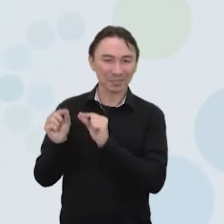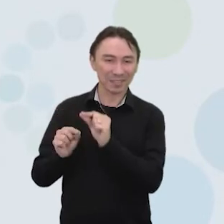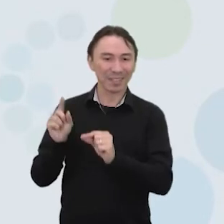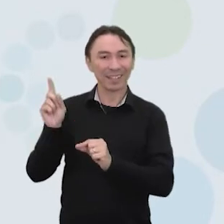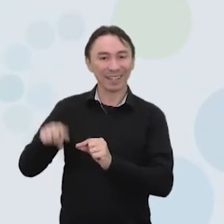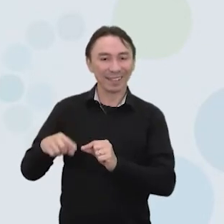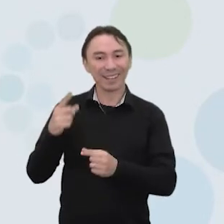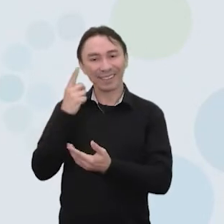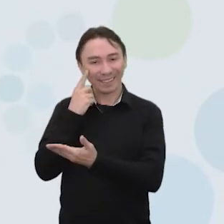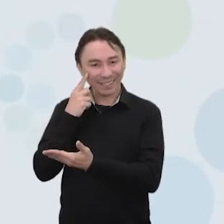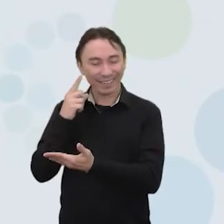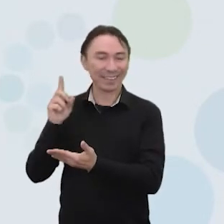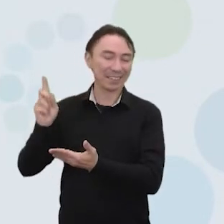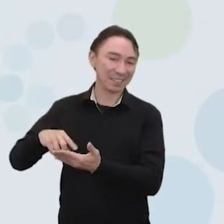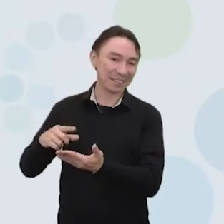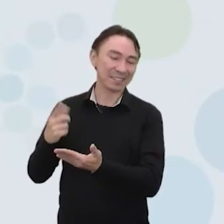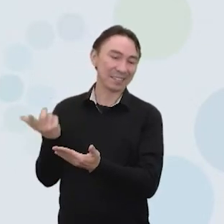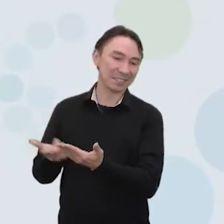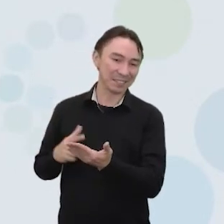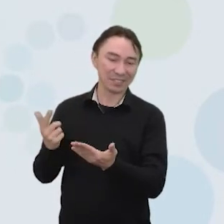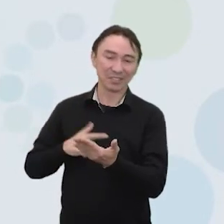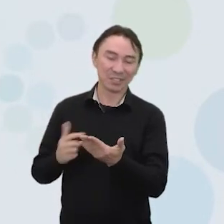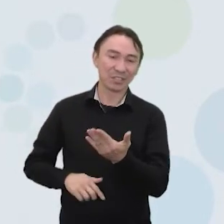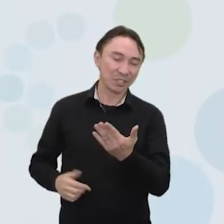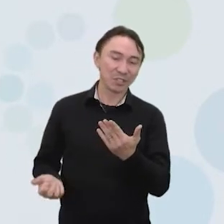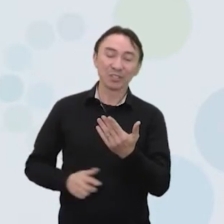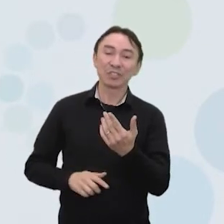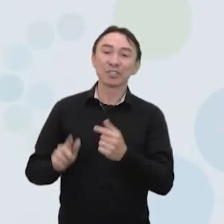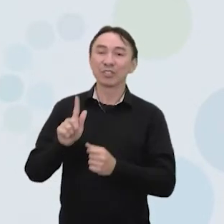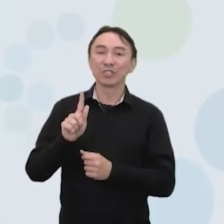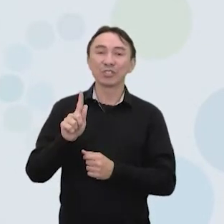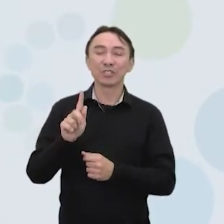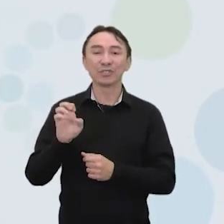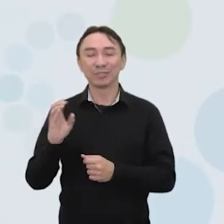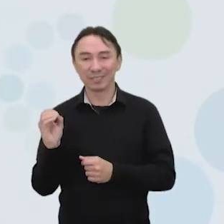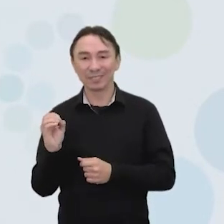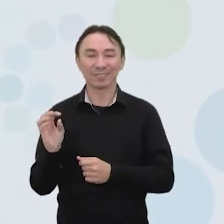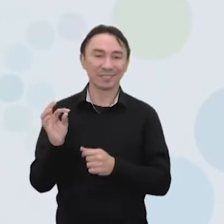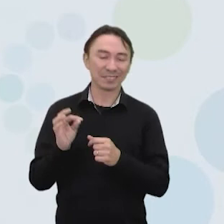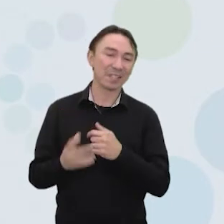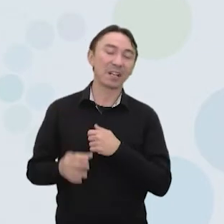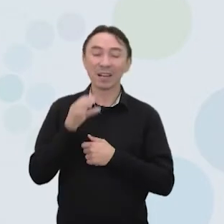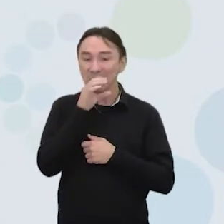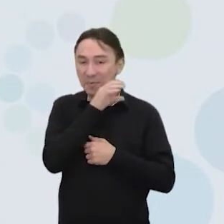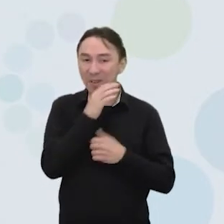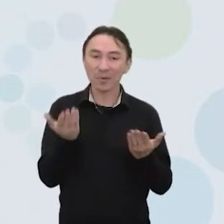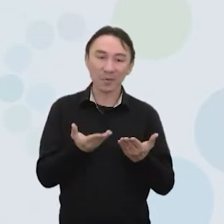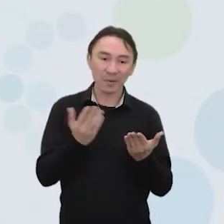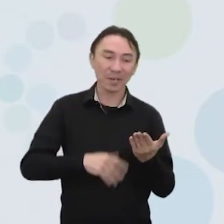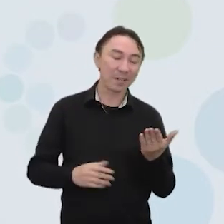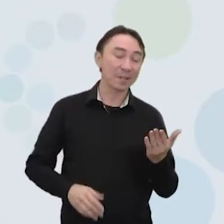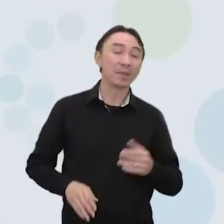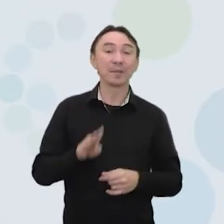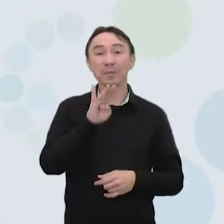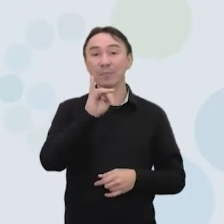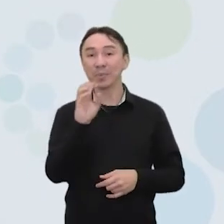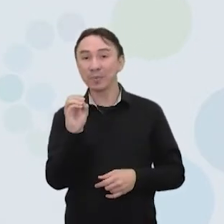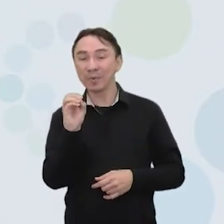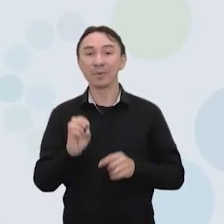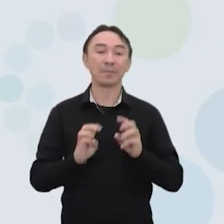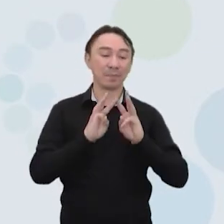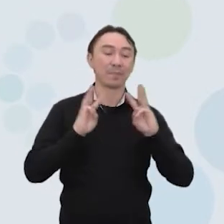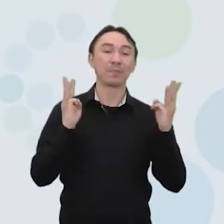biomassa. Está aqui o nosso slide de apresentação. É o aprofundamento cultura do solo do campo à cidade, que integra aí as